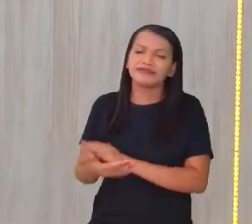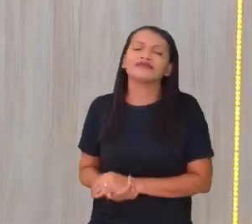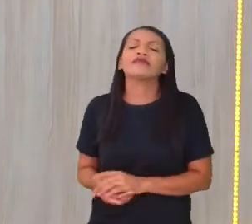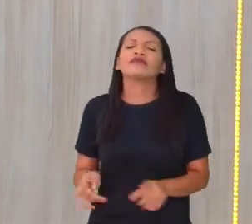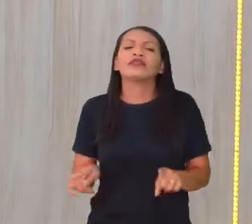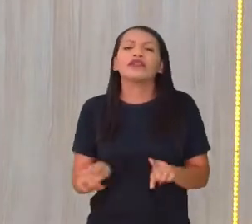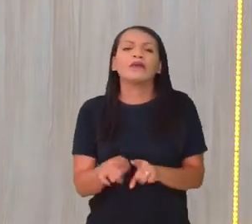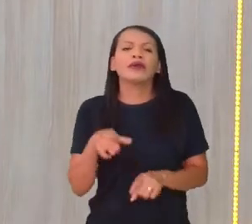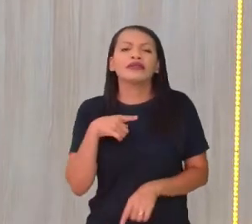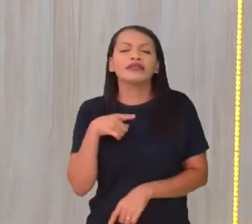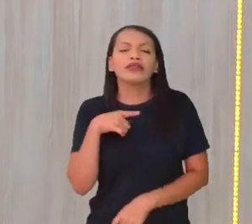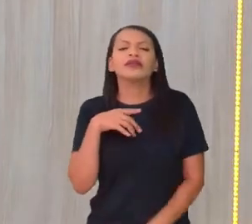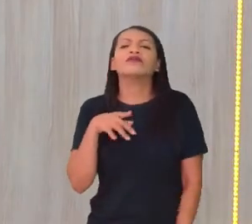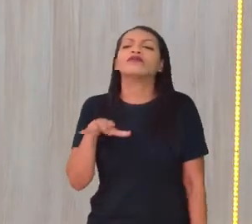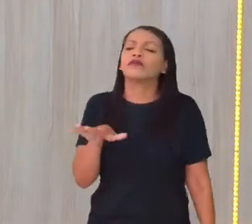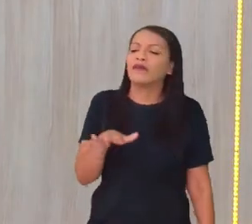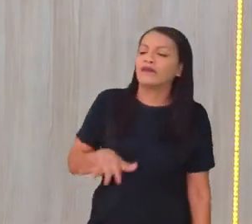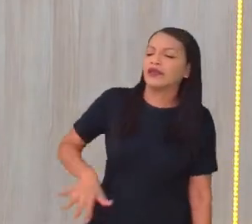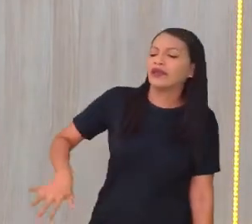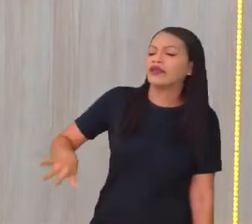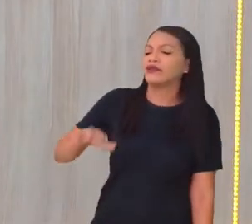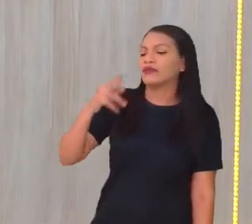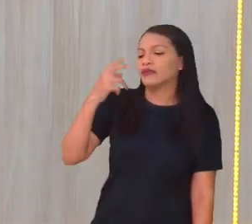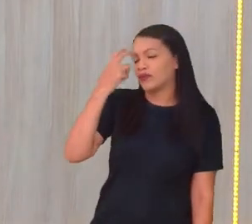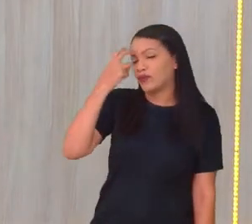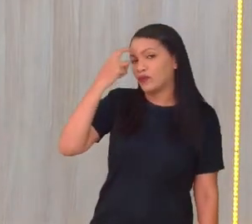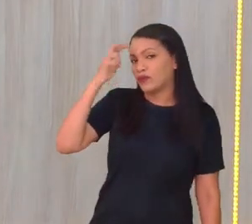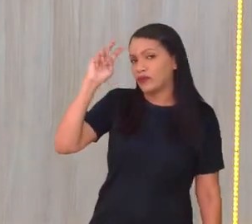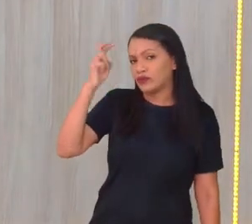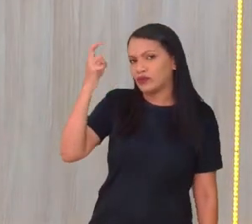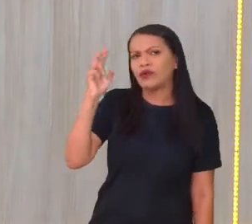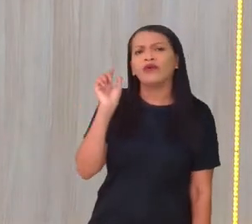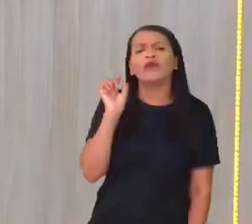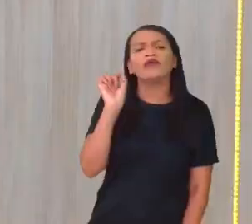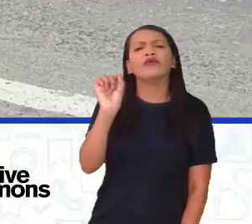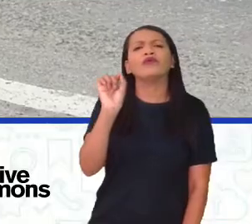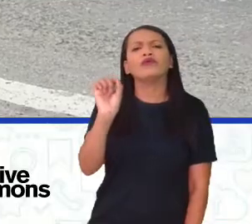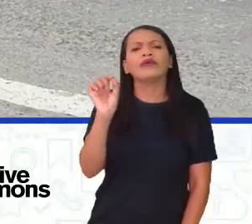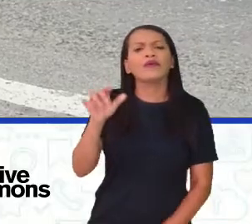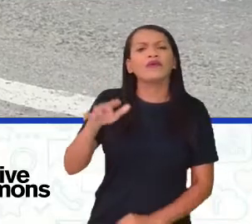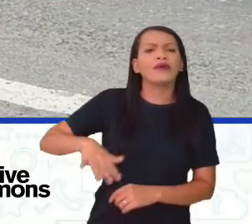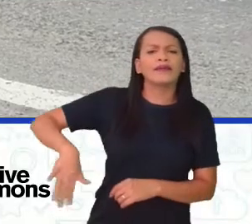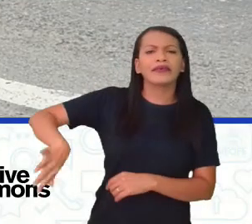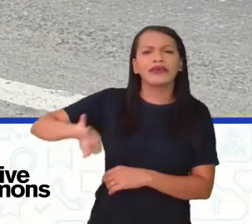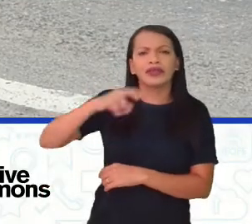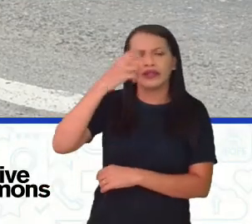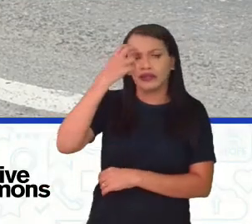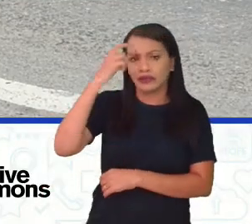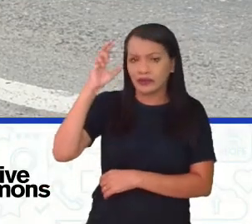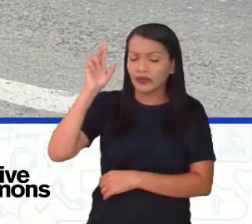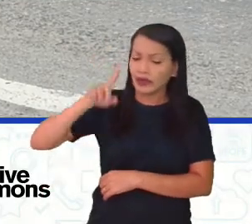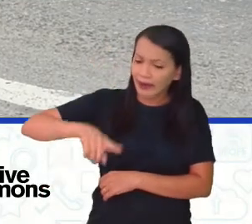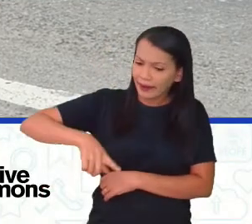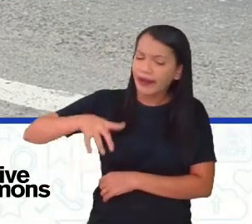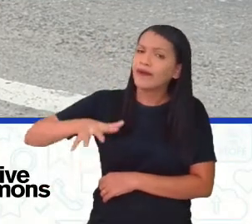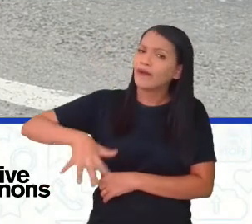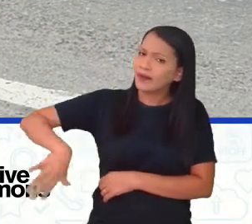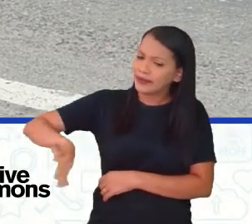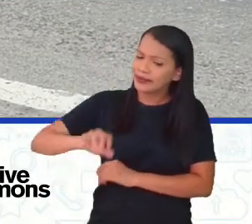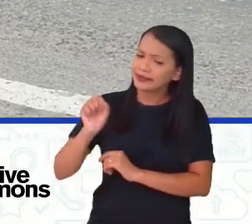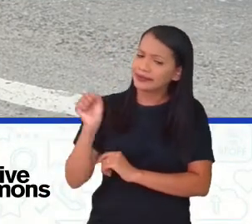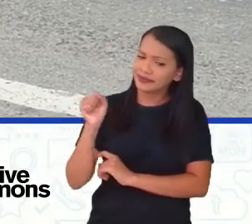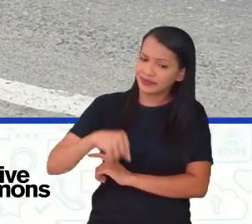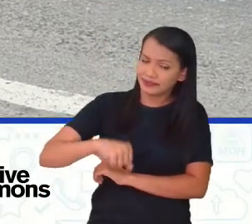um ambiente, mais o que? Cultural. E aí, o que vai ser esse ambiente cultural? Ele é um ambiente